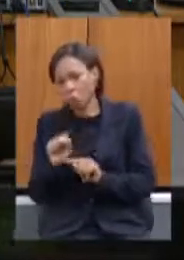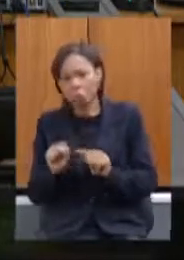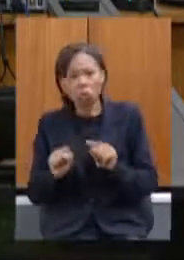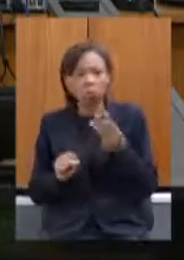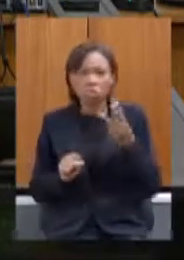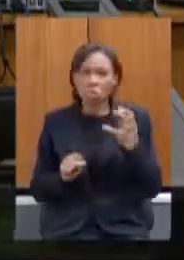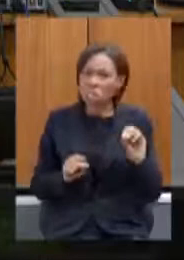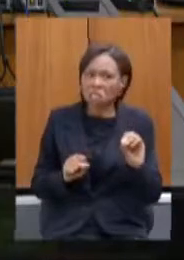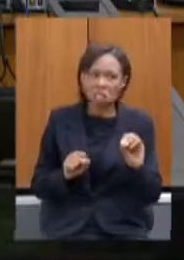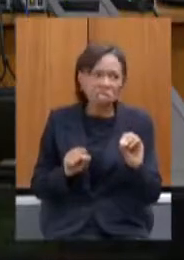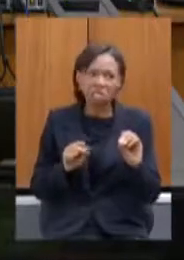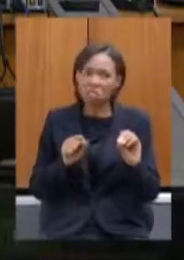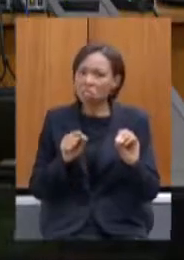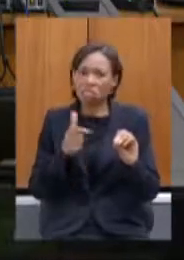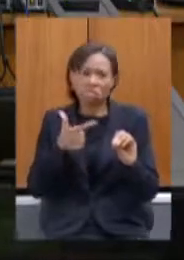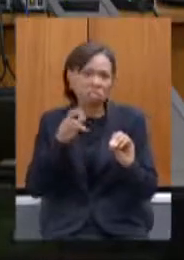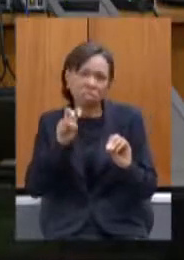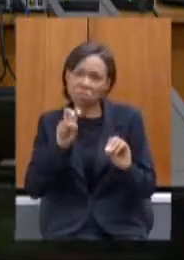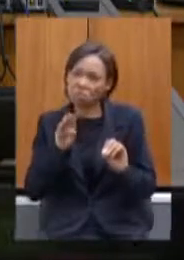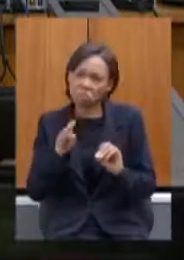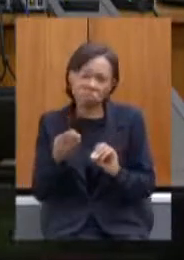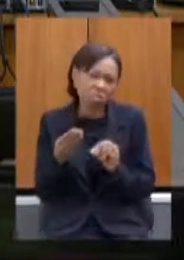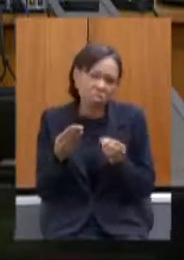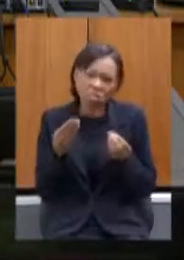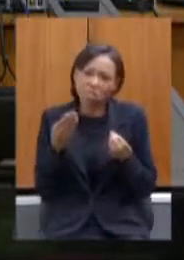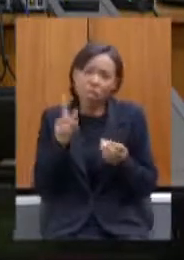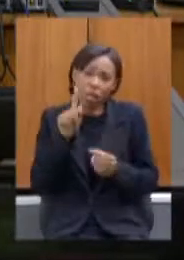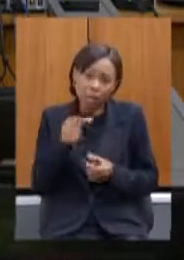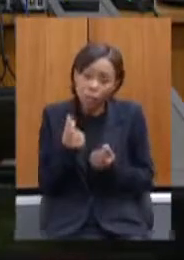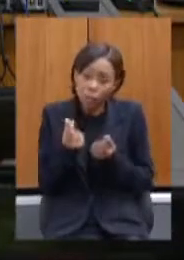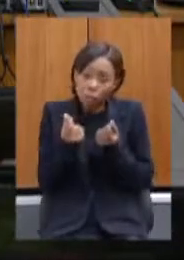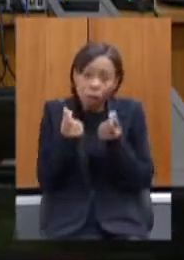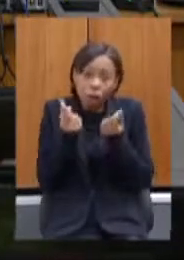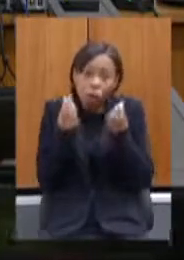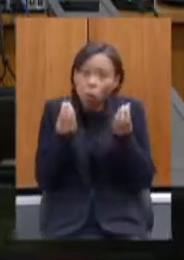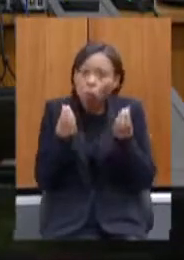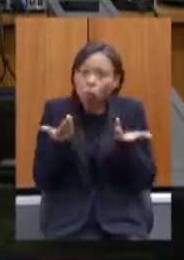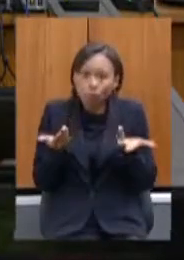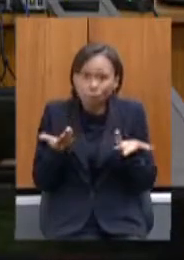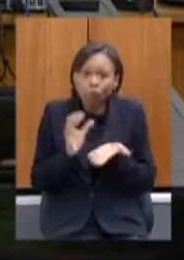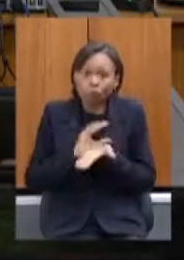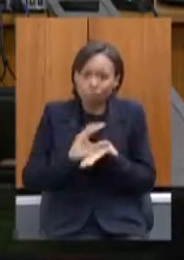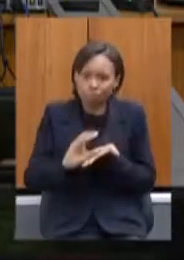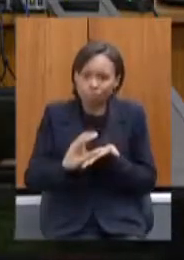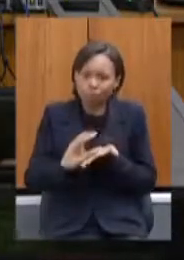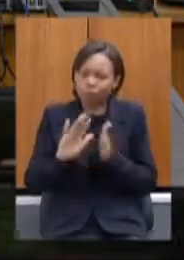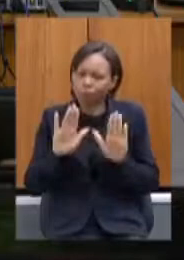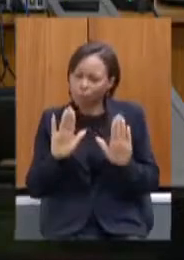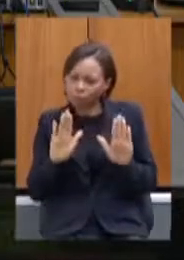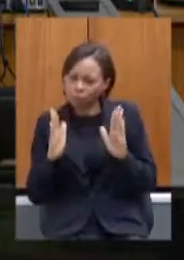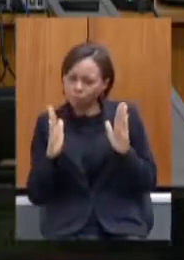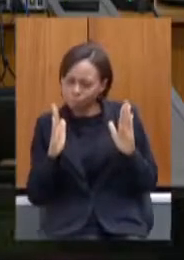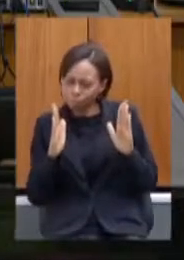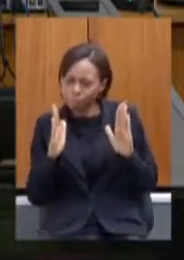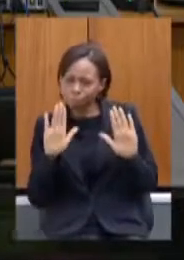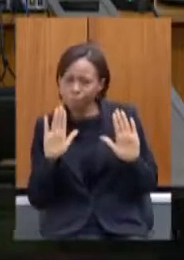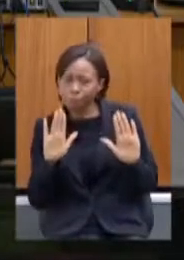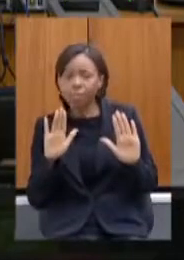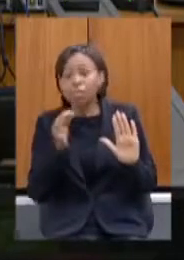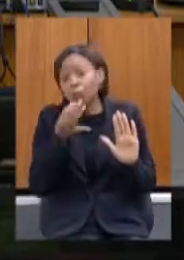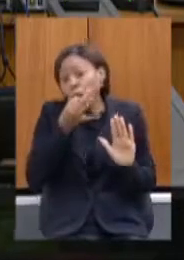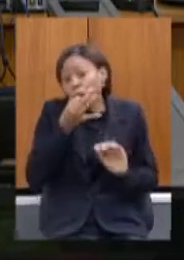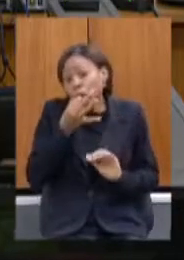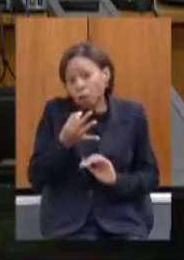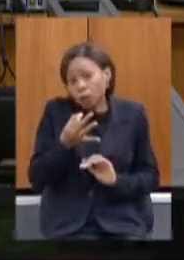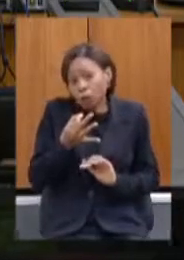é muito dinheiro de investimento apenas um parêntese e sugestão secretário Otto que só fala